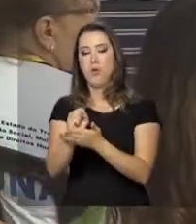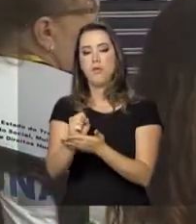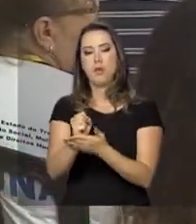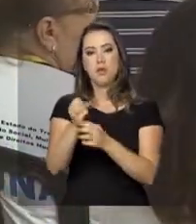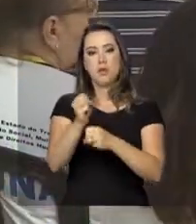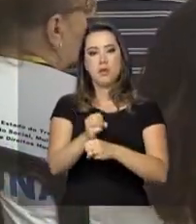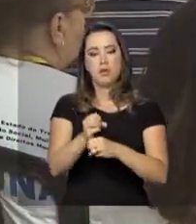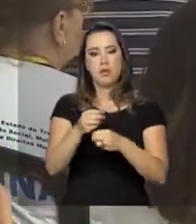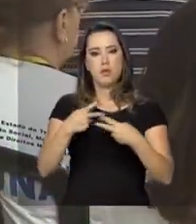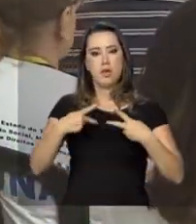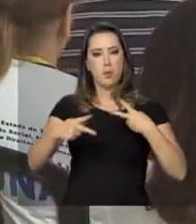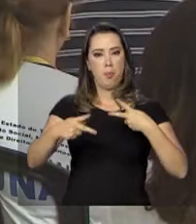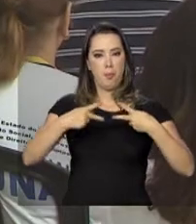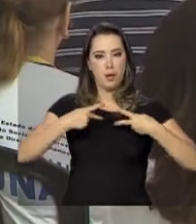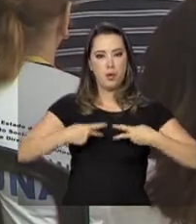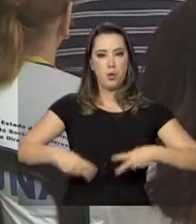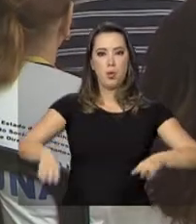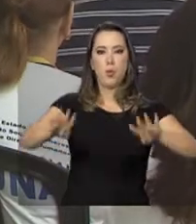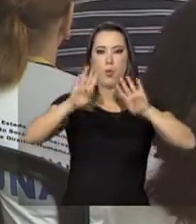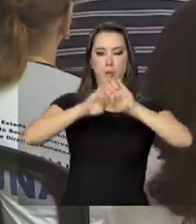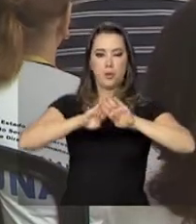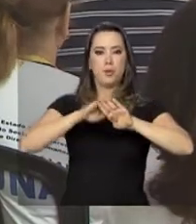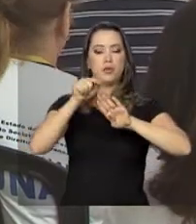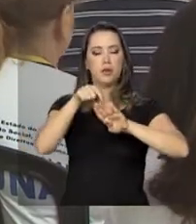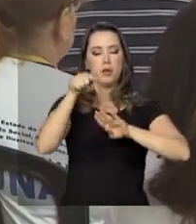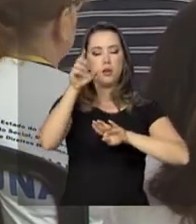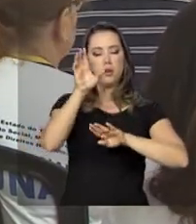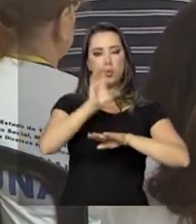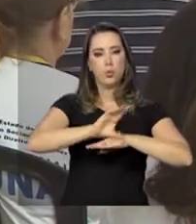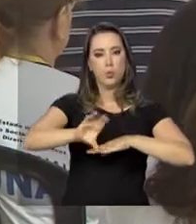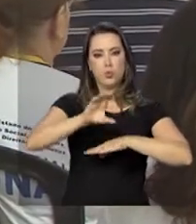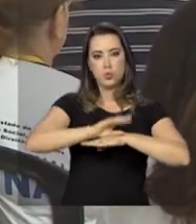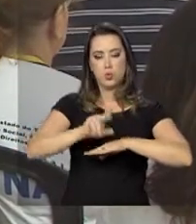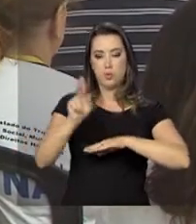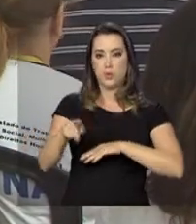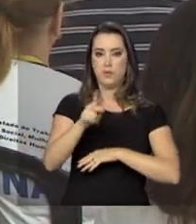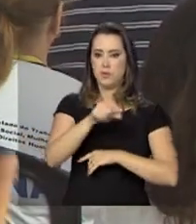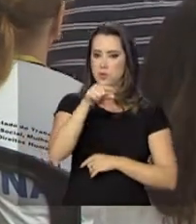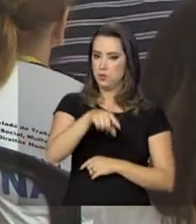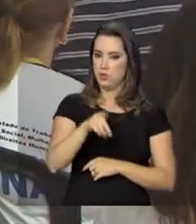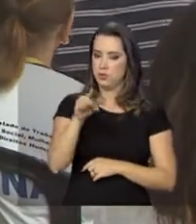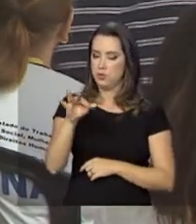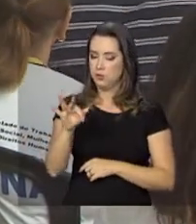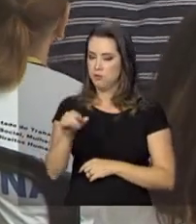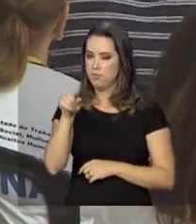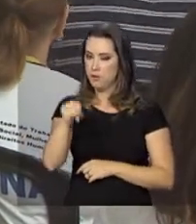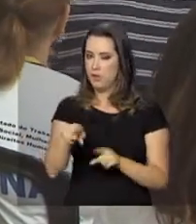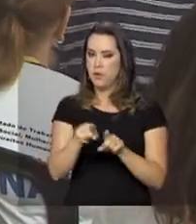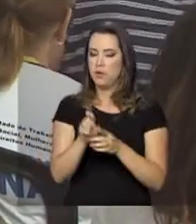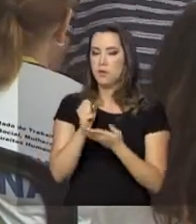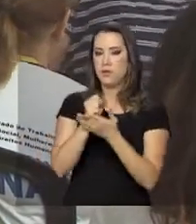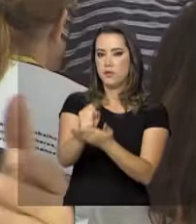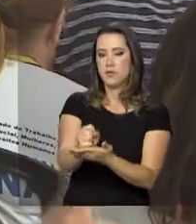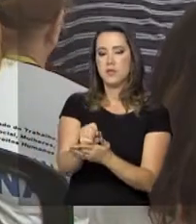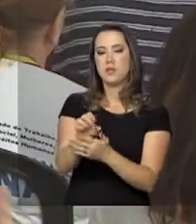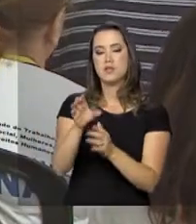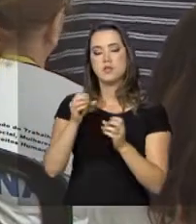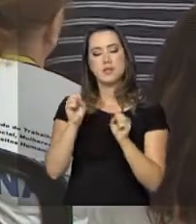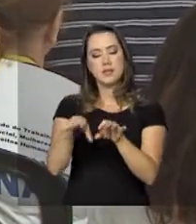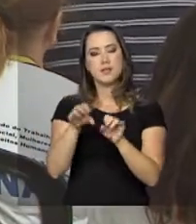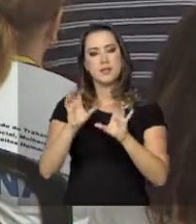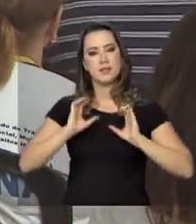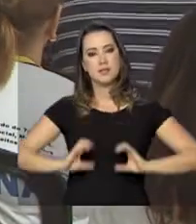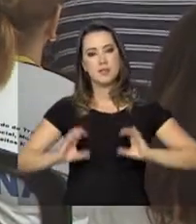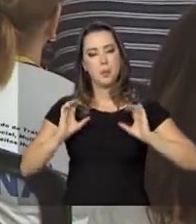no caso do DF, com professores da rede de ensino daqui. A ideia é oferecer educação e cidadania, melhorar a escolaridade dessas mulheres